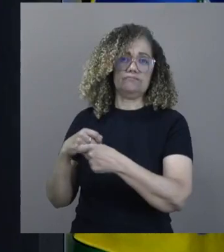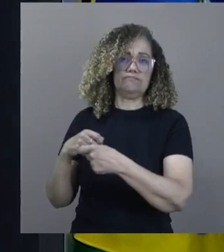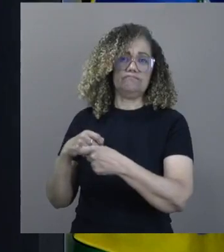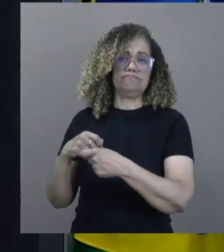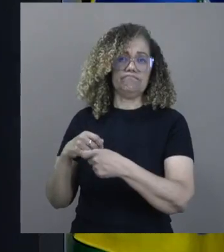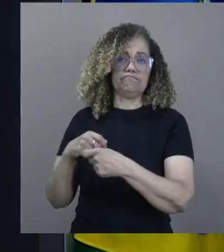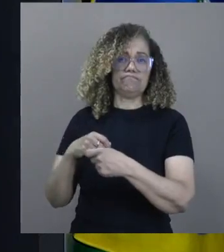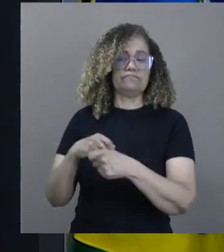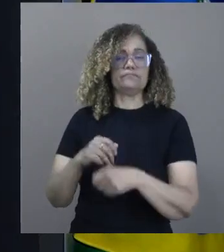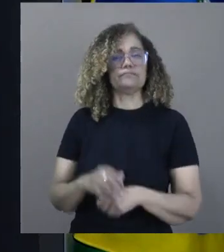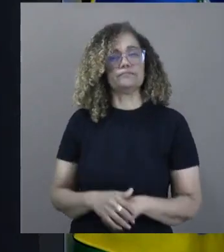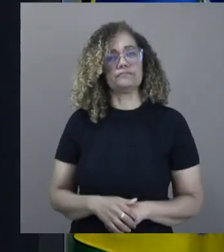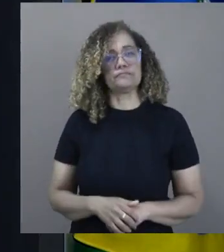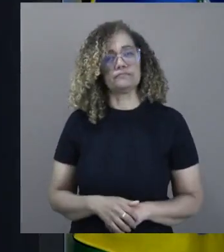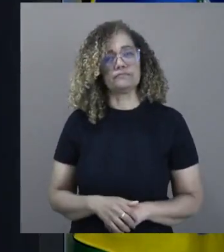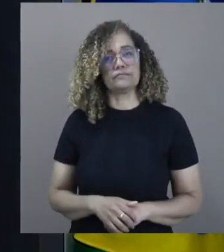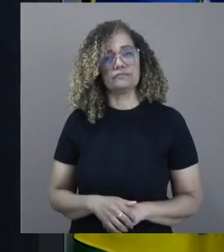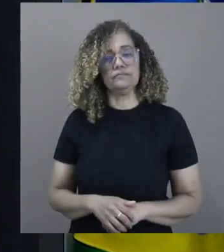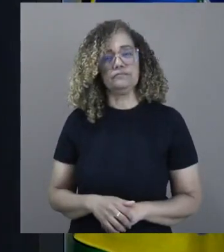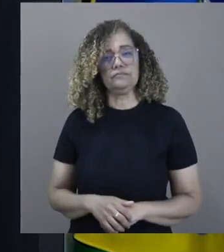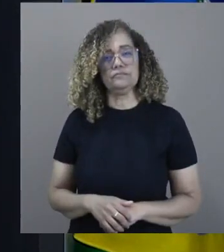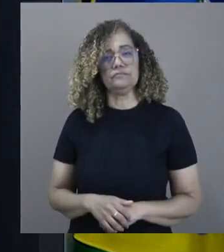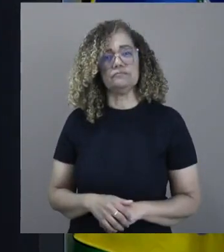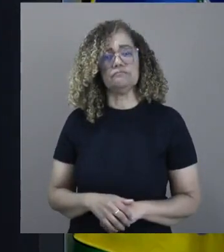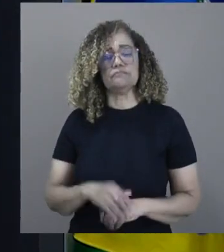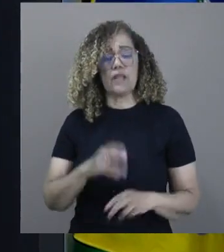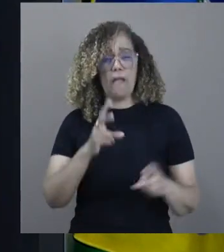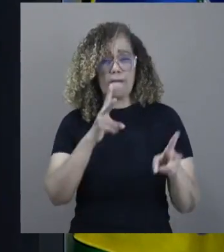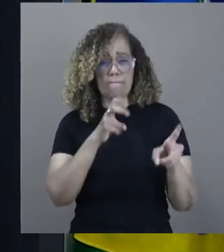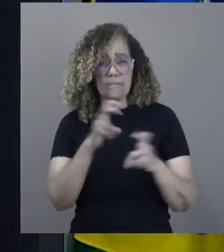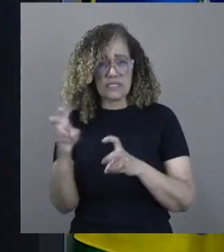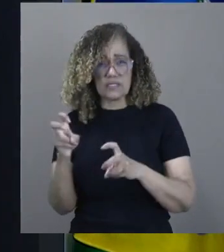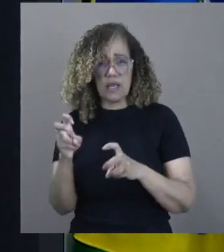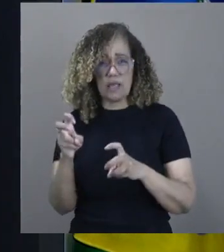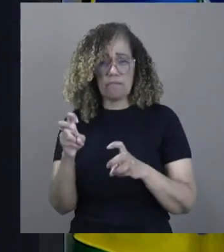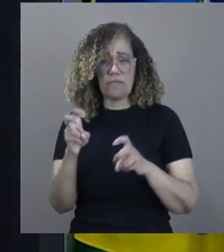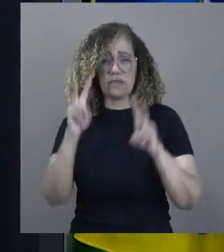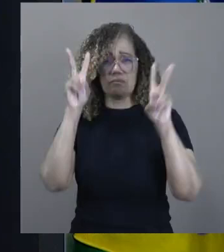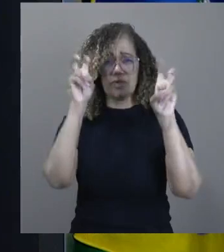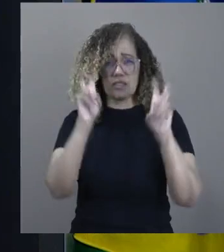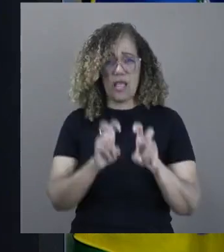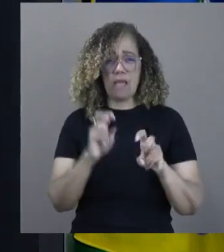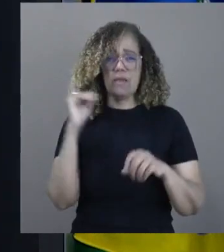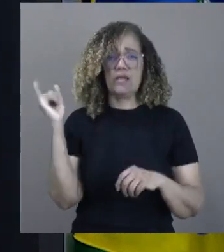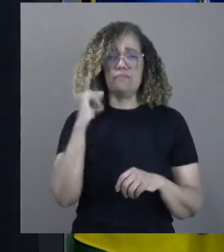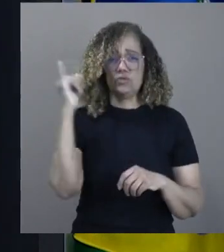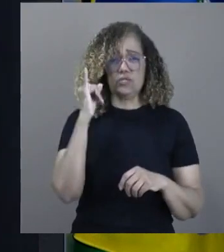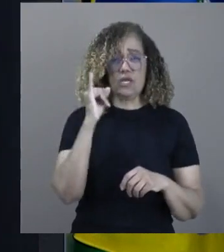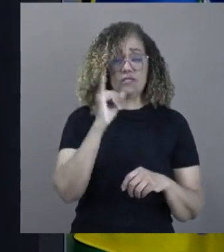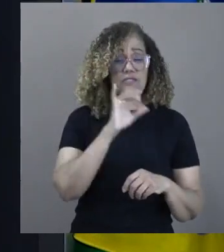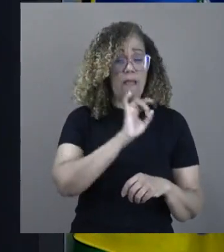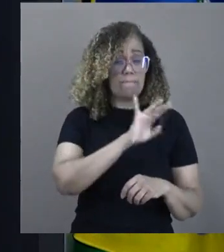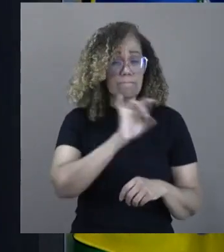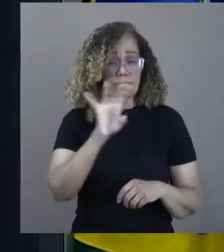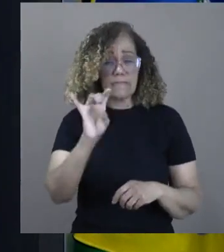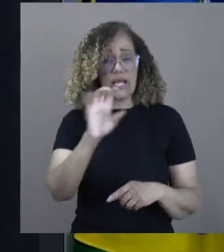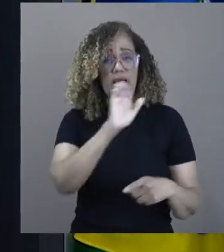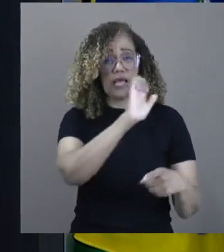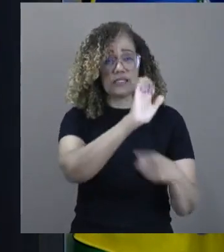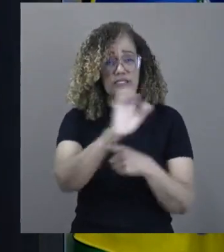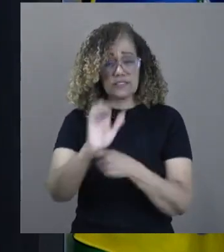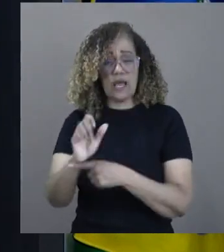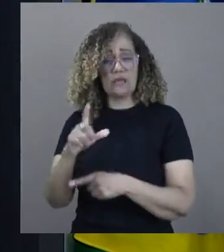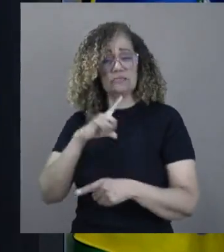Senadoras e senadores, ao perceberem a importância desse tema para a economia de seus estados, para a geração de